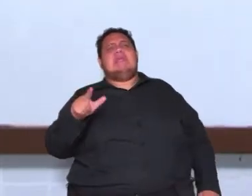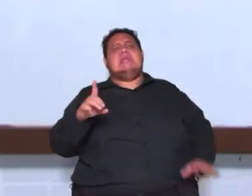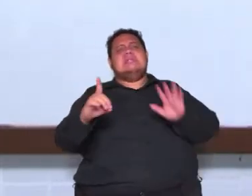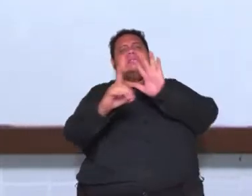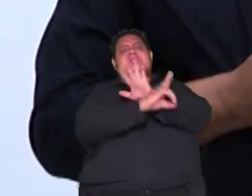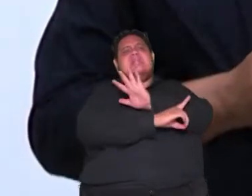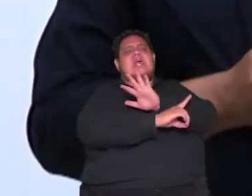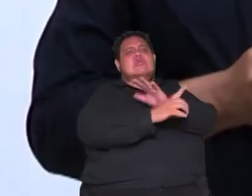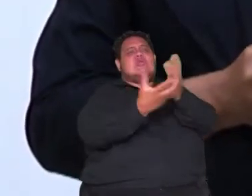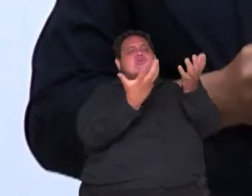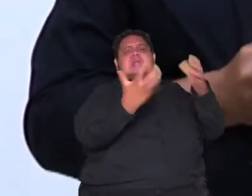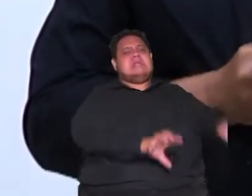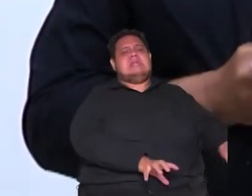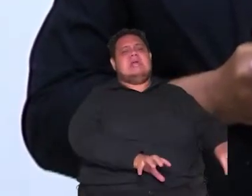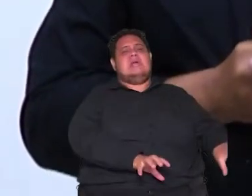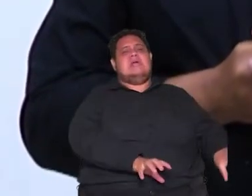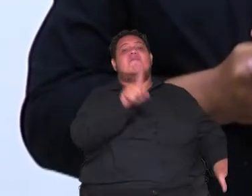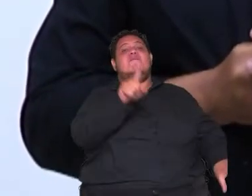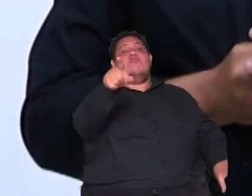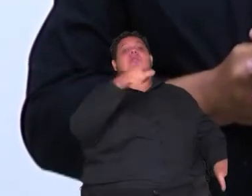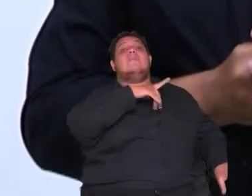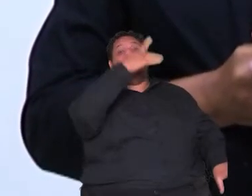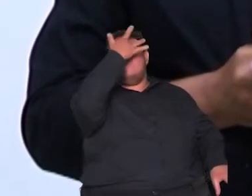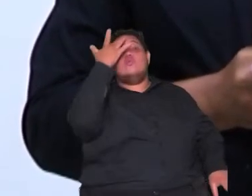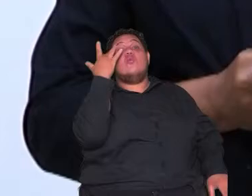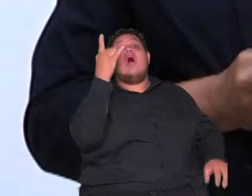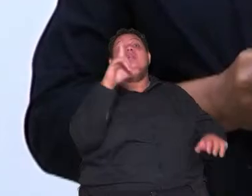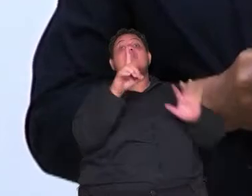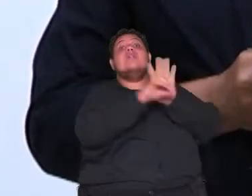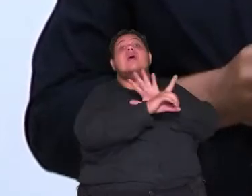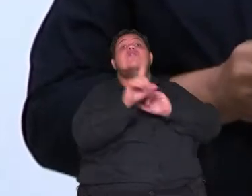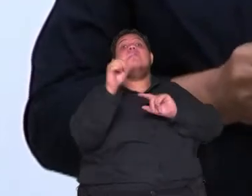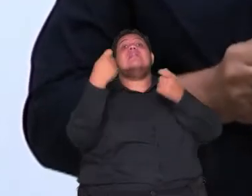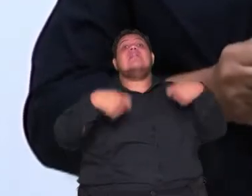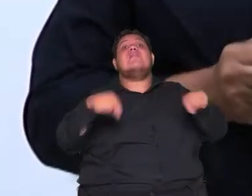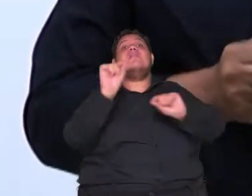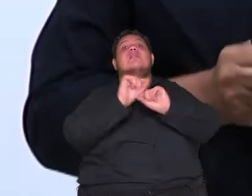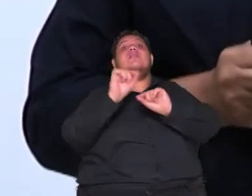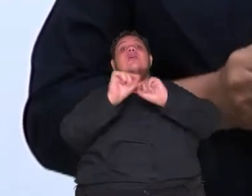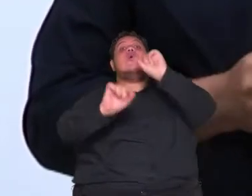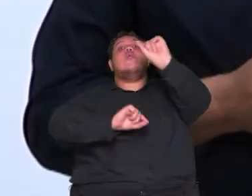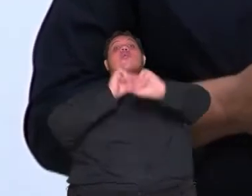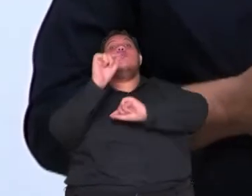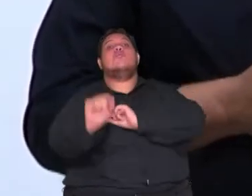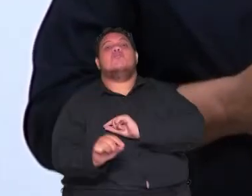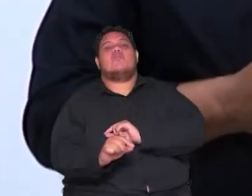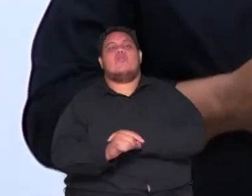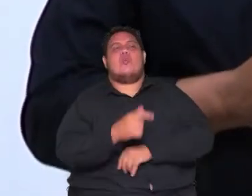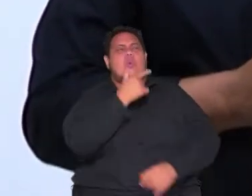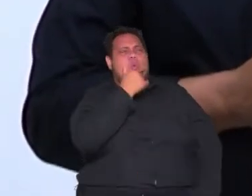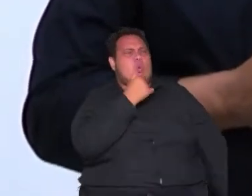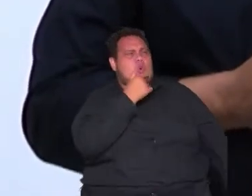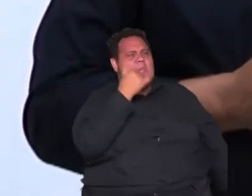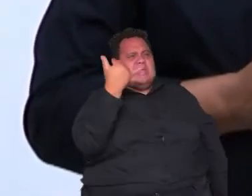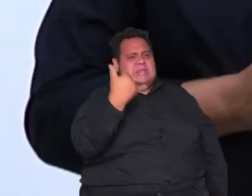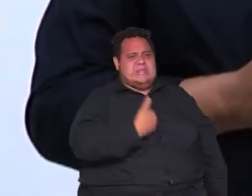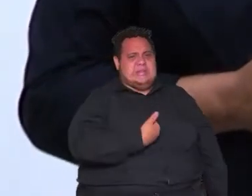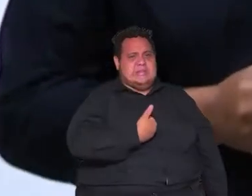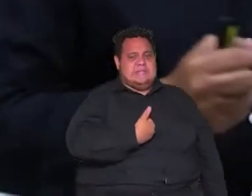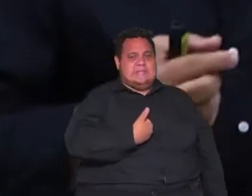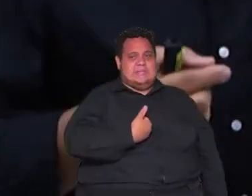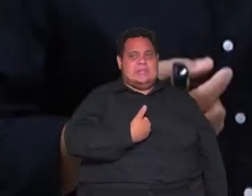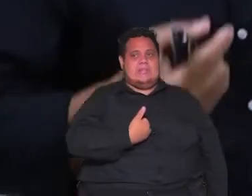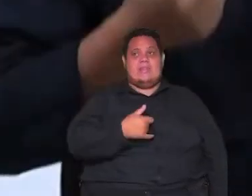direitos o que é que tinha que se fazer aí John Locke dizia assim o povo